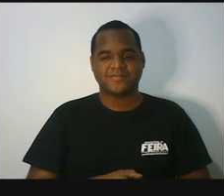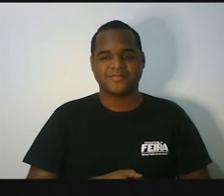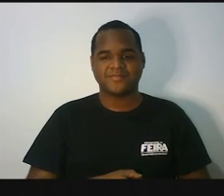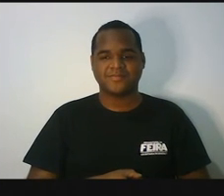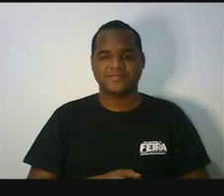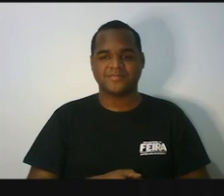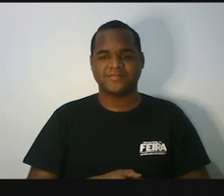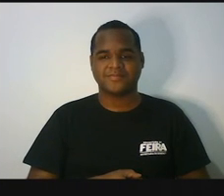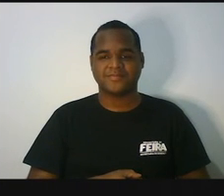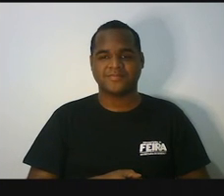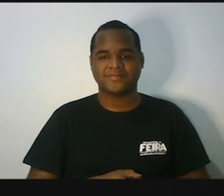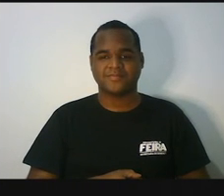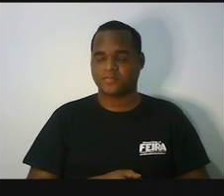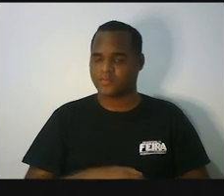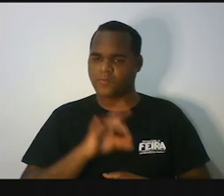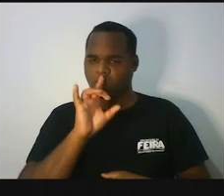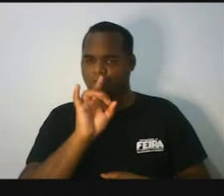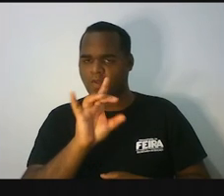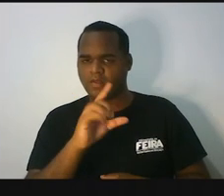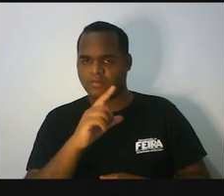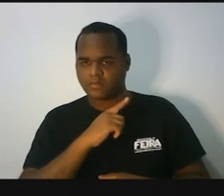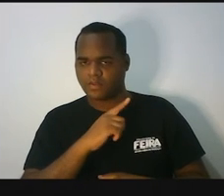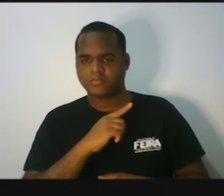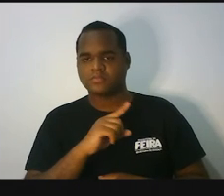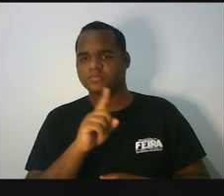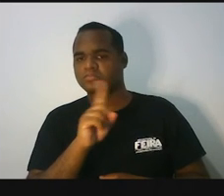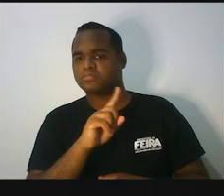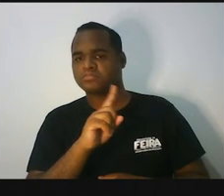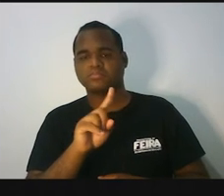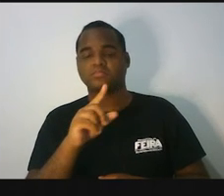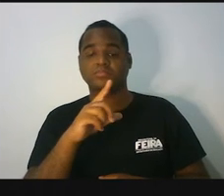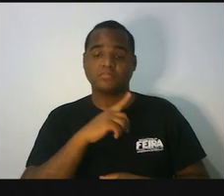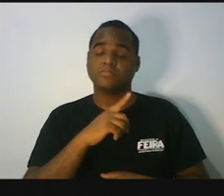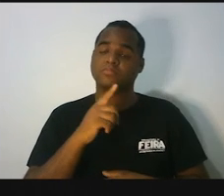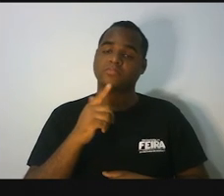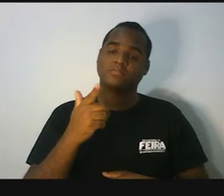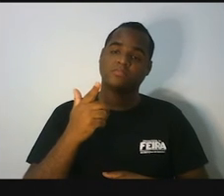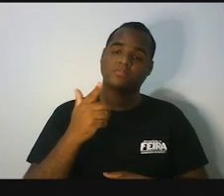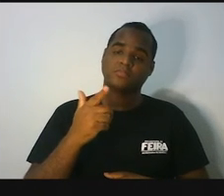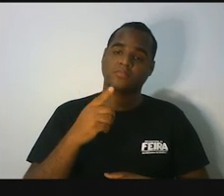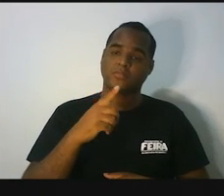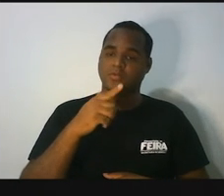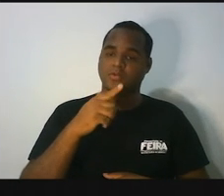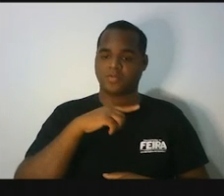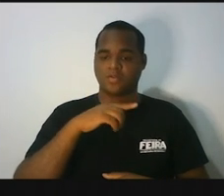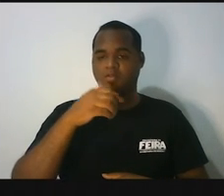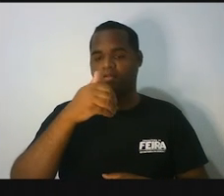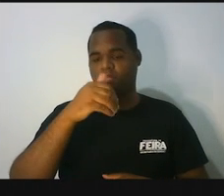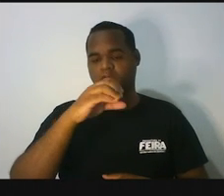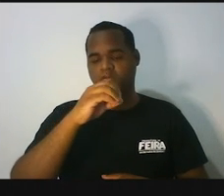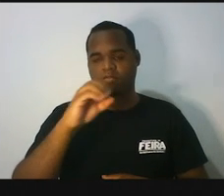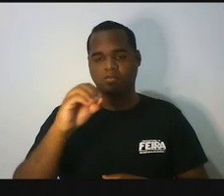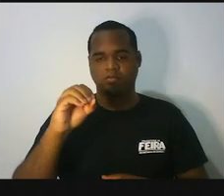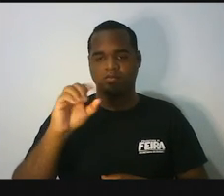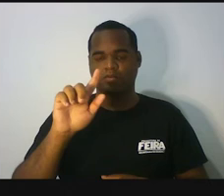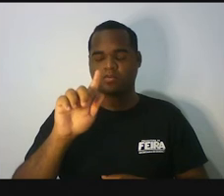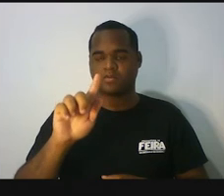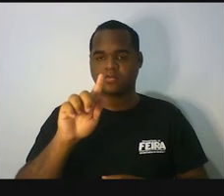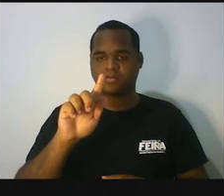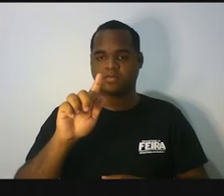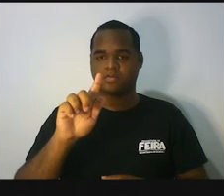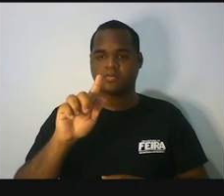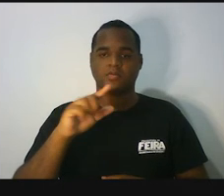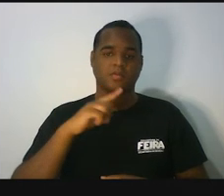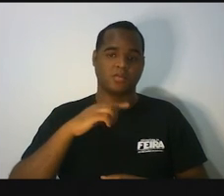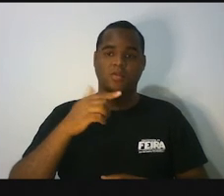x mas só tem isso lá não tem mais 100 gramas mais outras